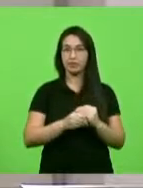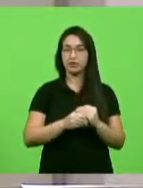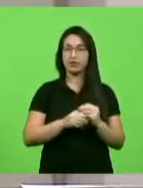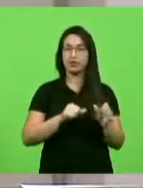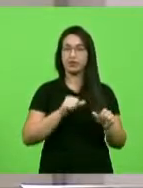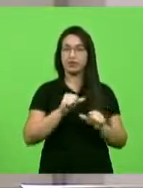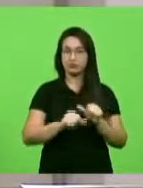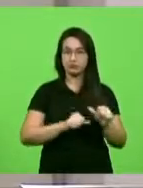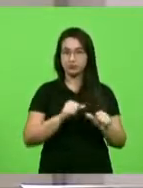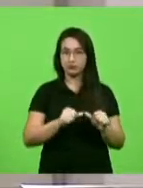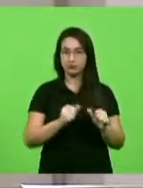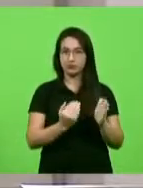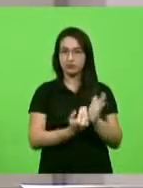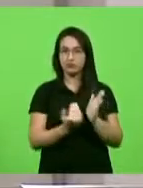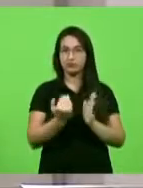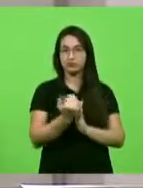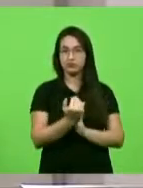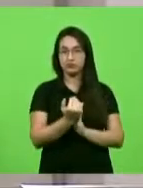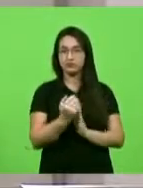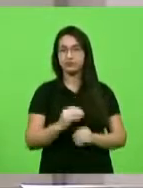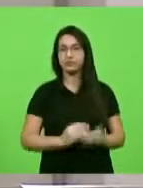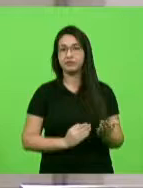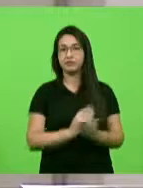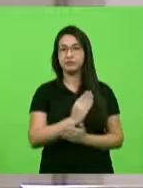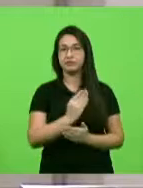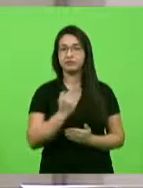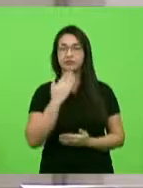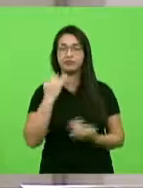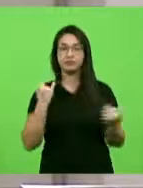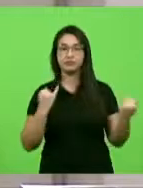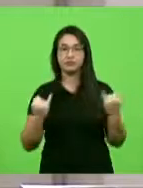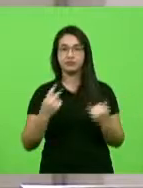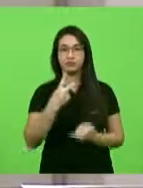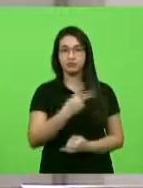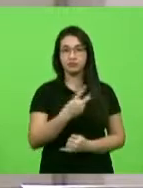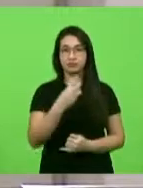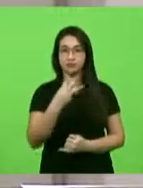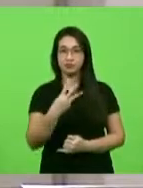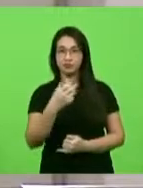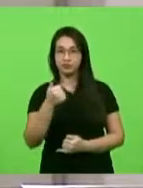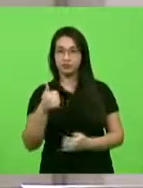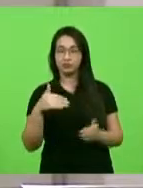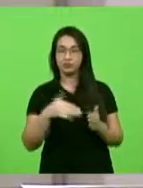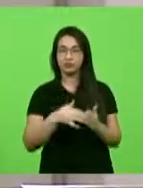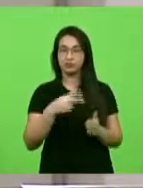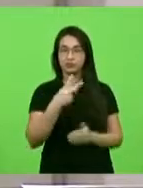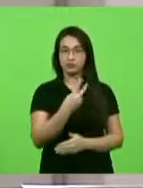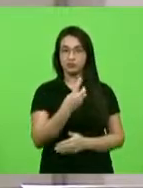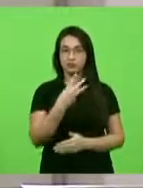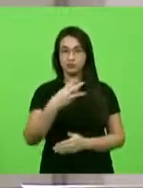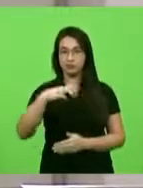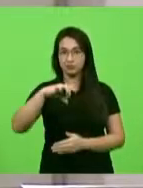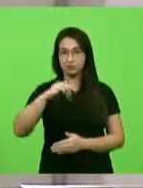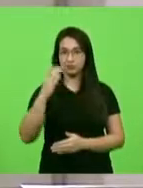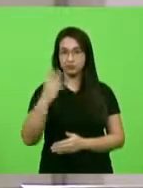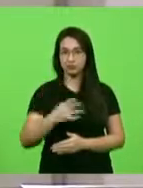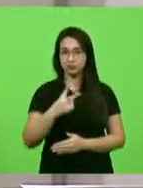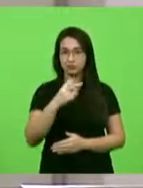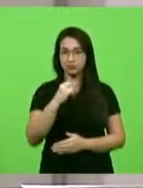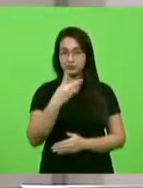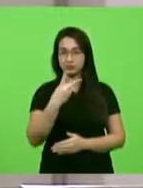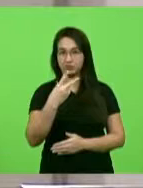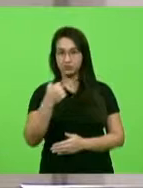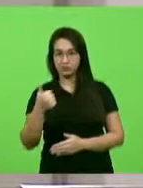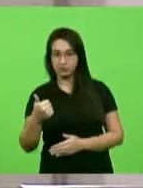aditiva. Foram aprovados os pedidos de informação números 231 a 239 barra 2021, as